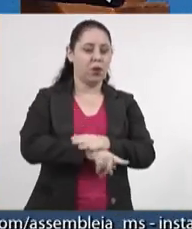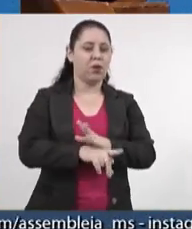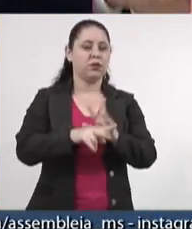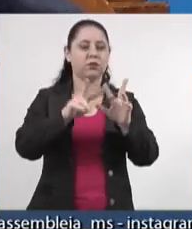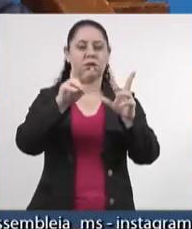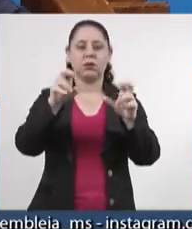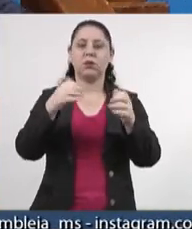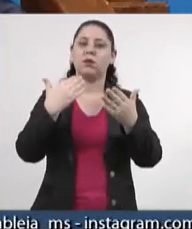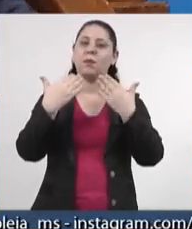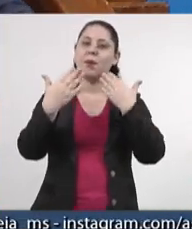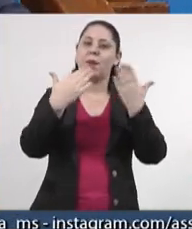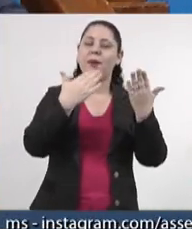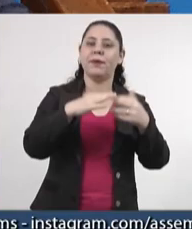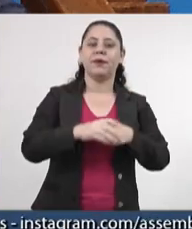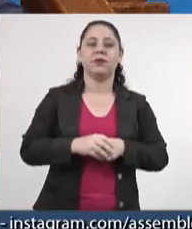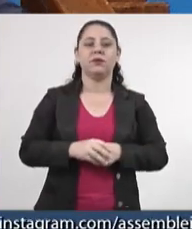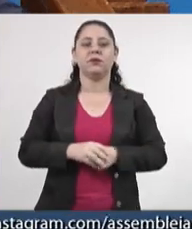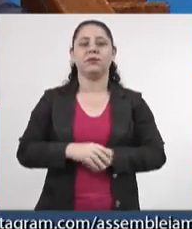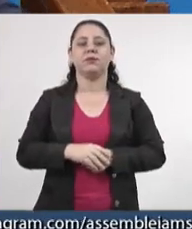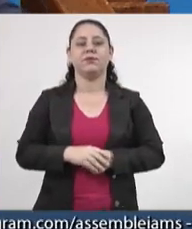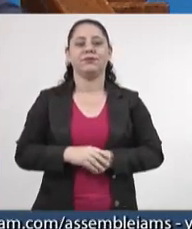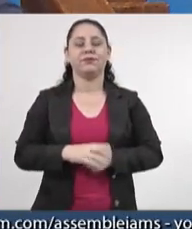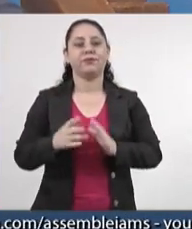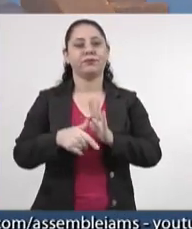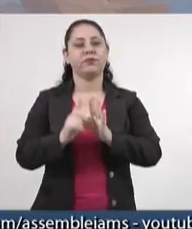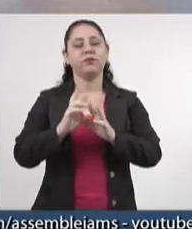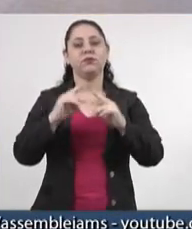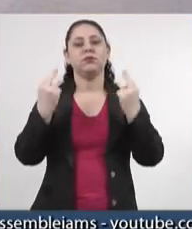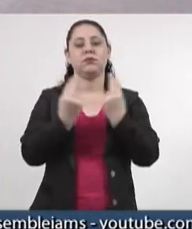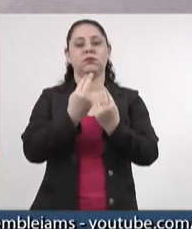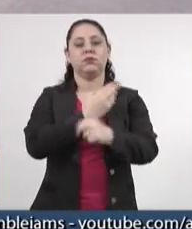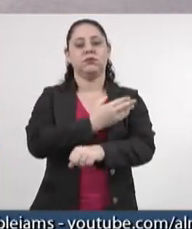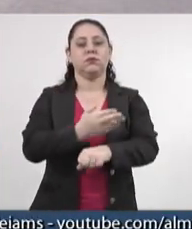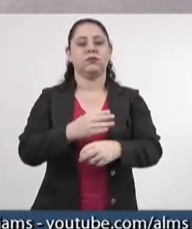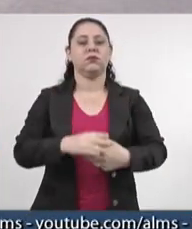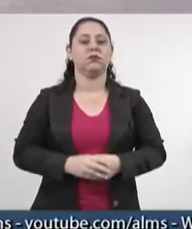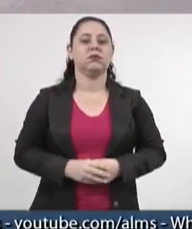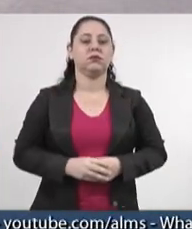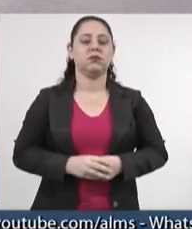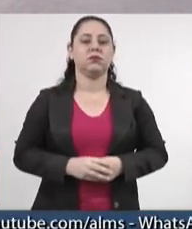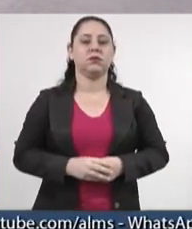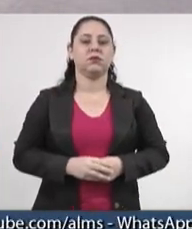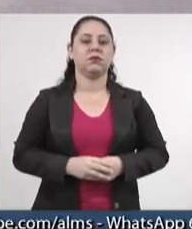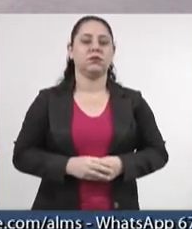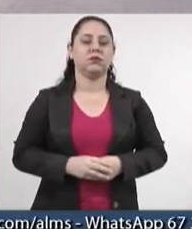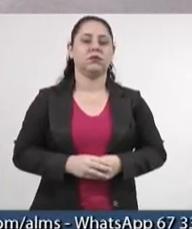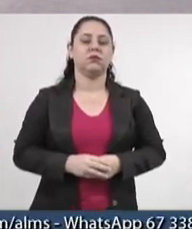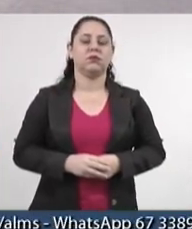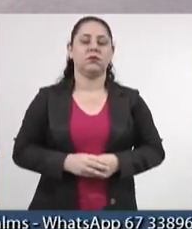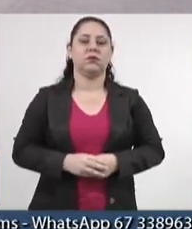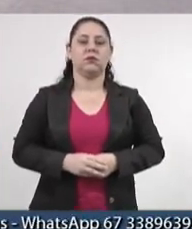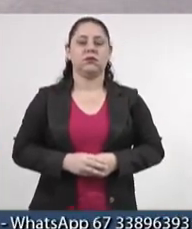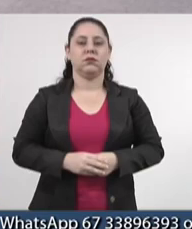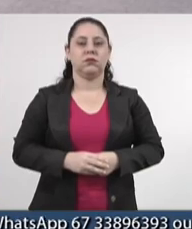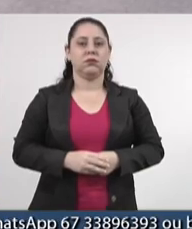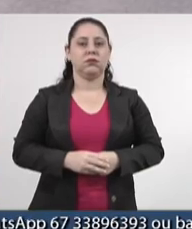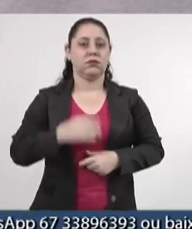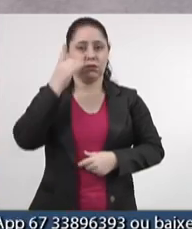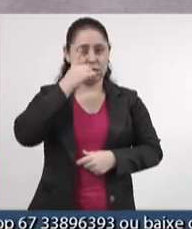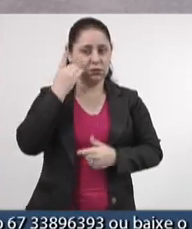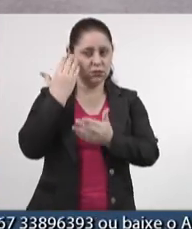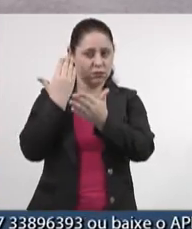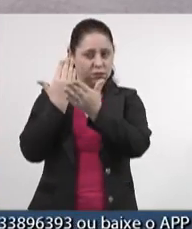debate, e eu conversava com vossa excelência antes da sessão, esse parlamentar estudou